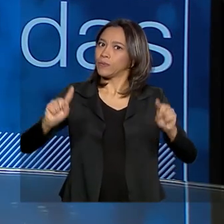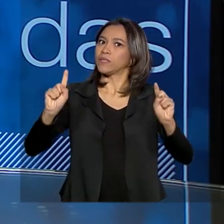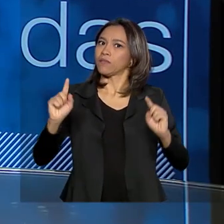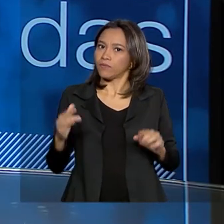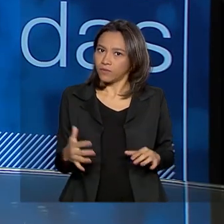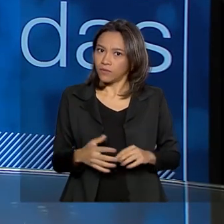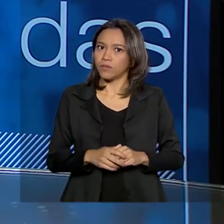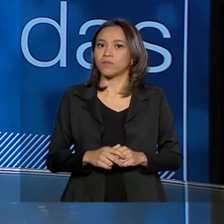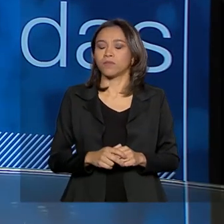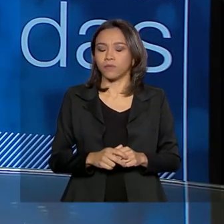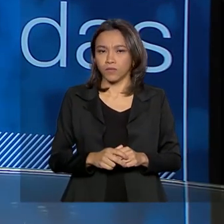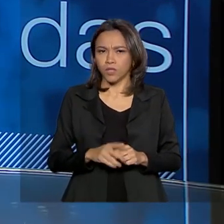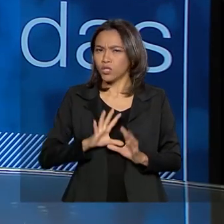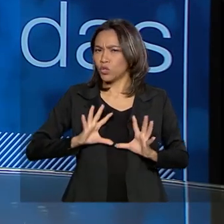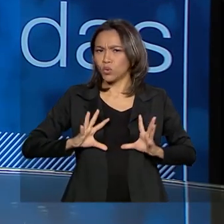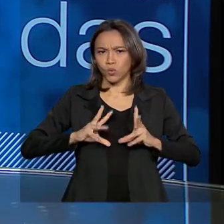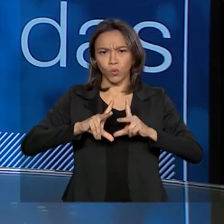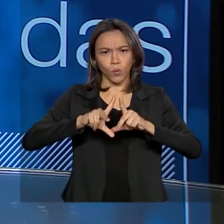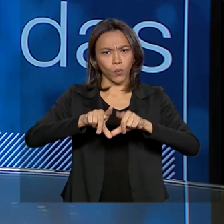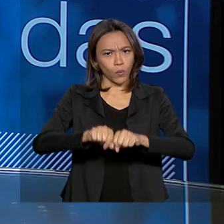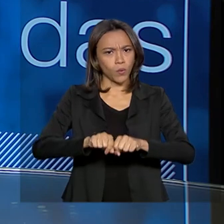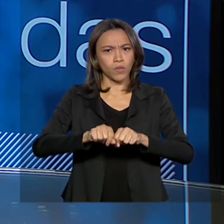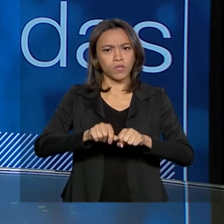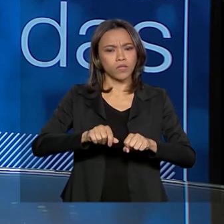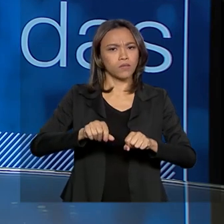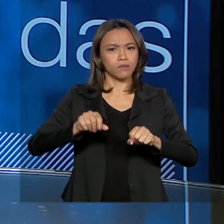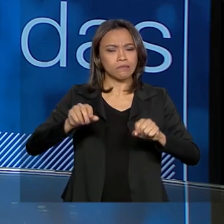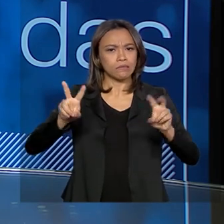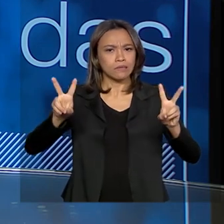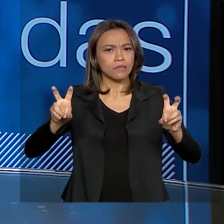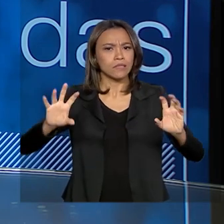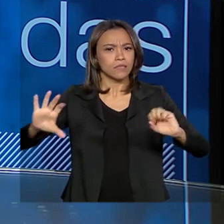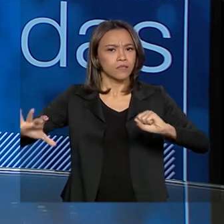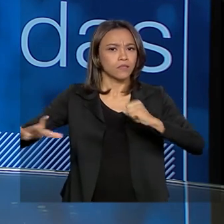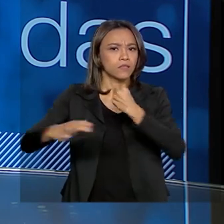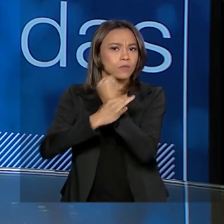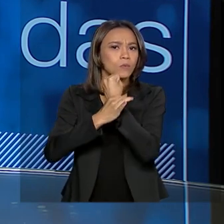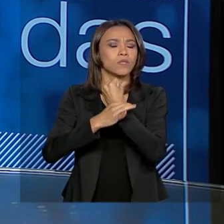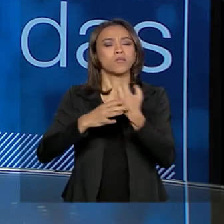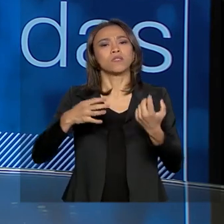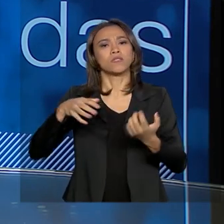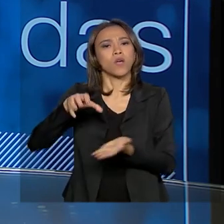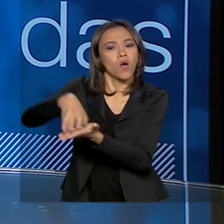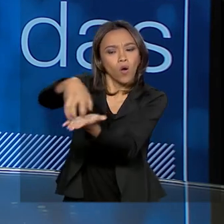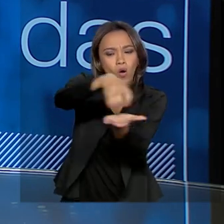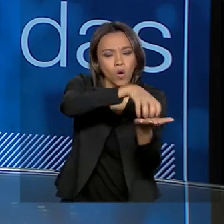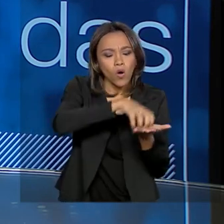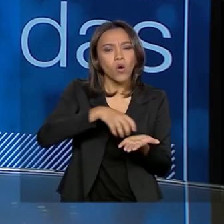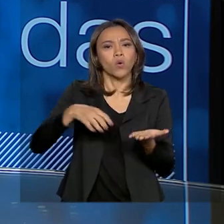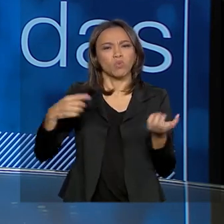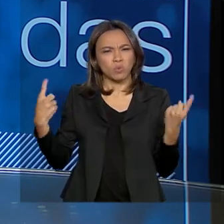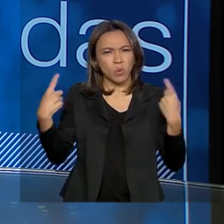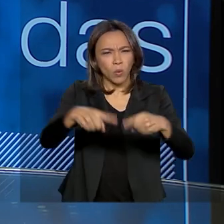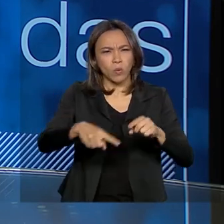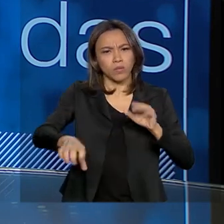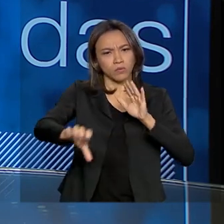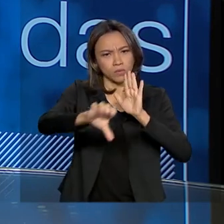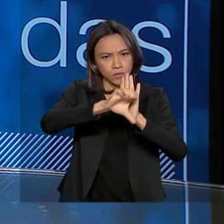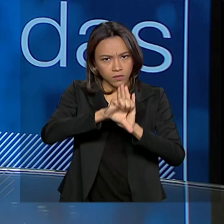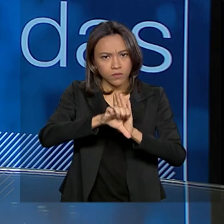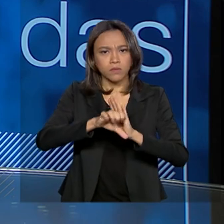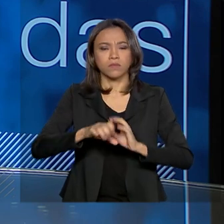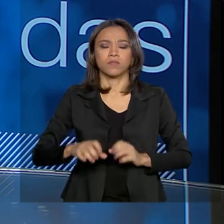é um desafio de toda a pauta de segurança pública, de todos os órgãos, é um enfrentamento à criminalidade e,